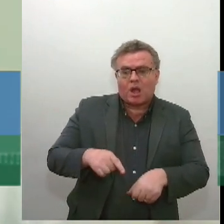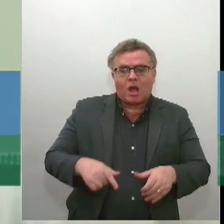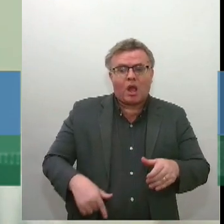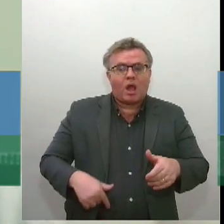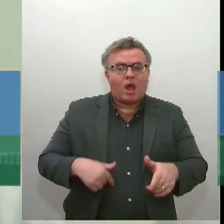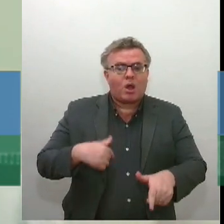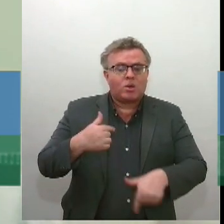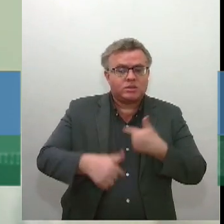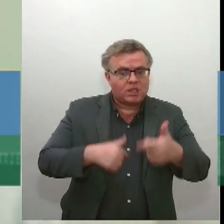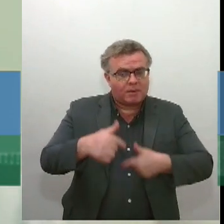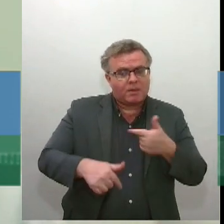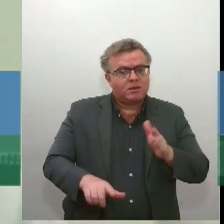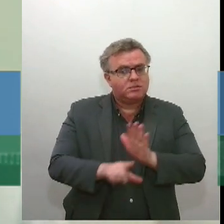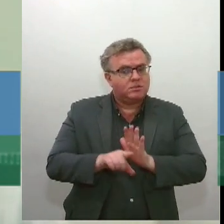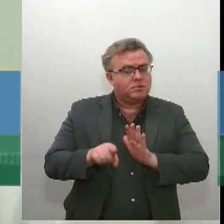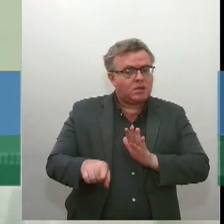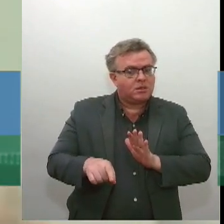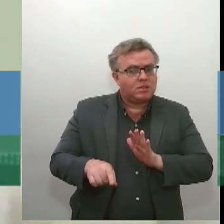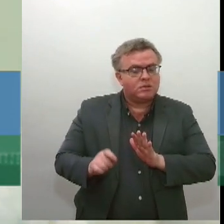inconstitucionalidade